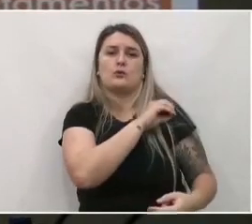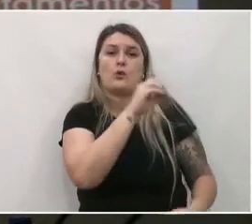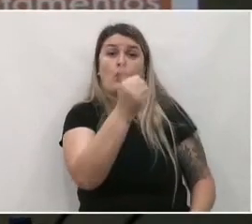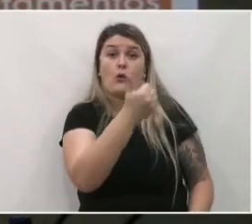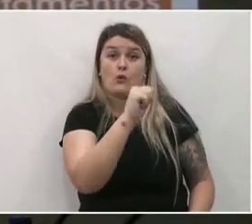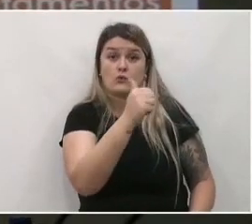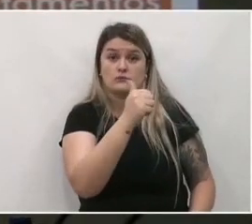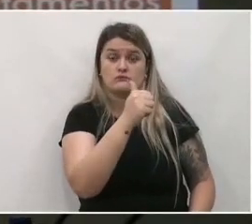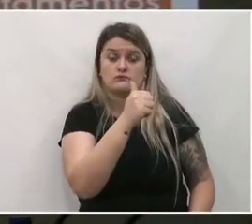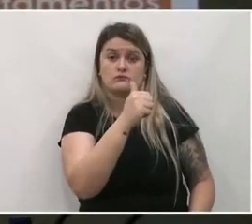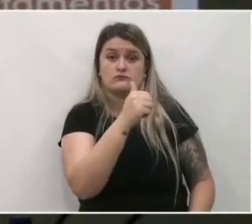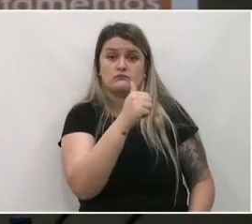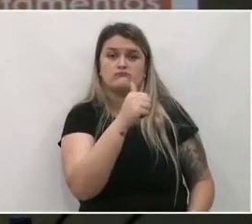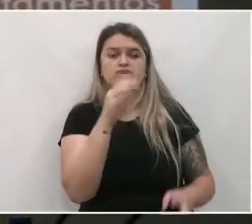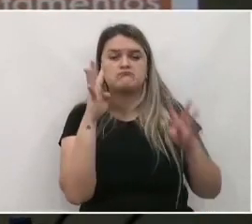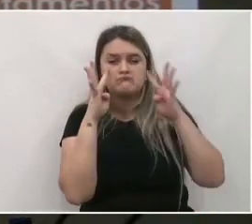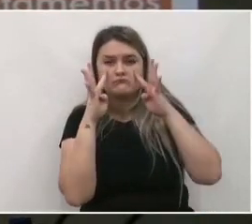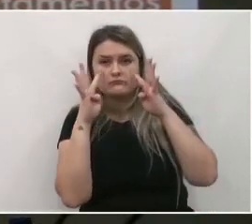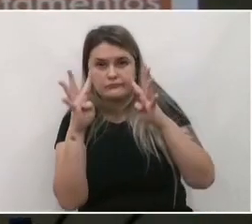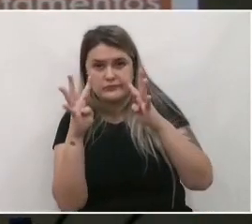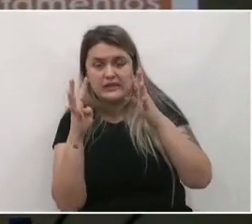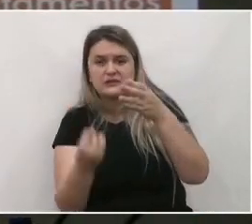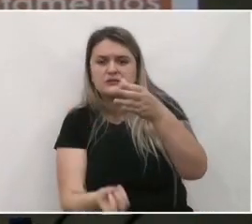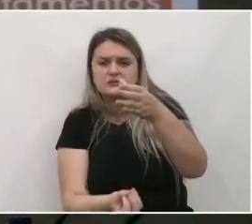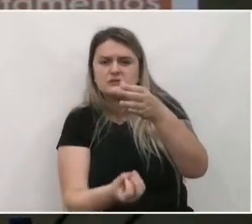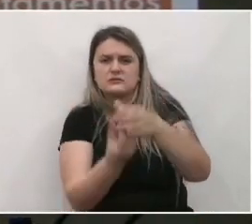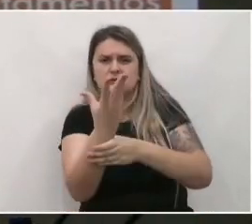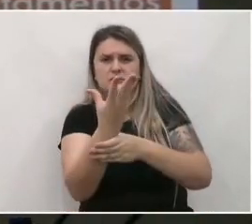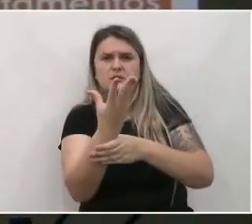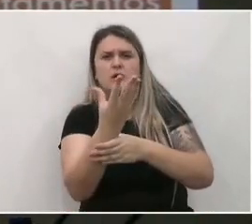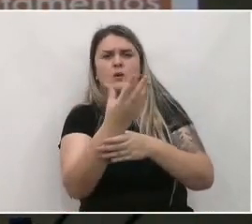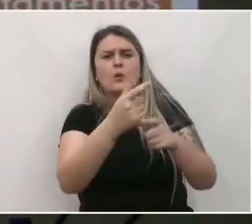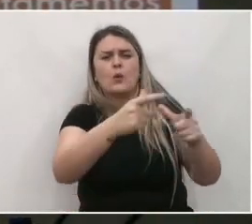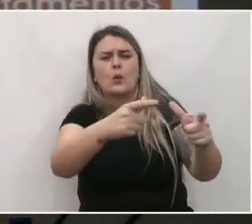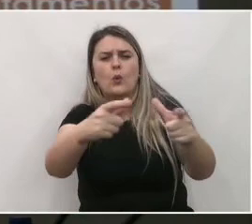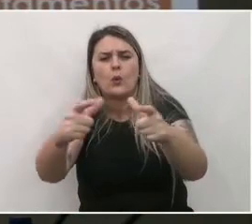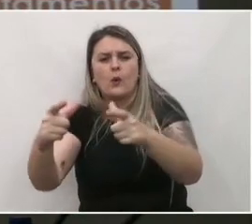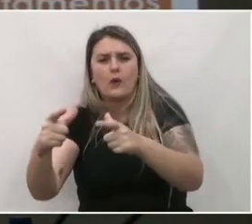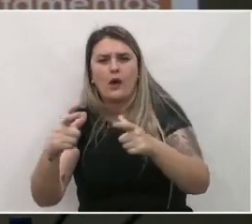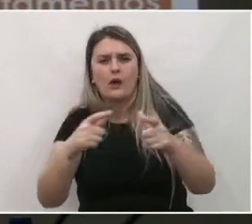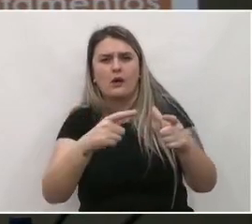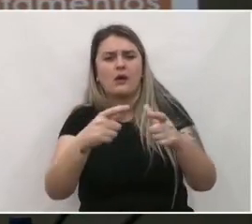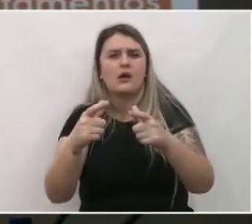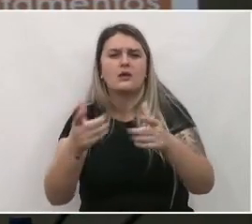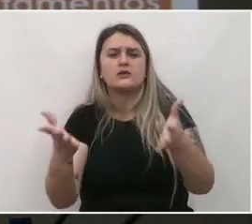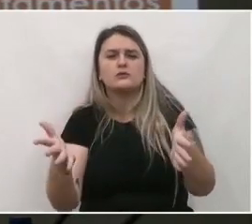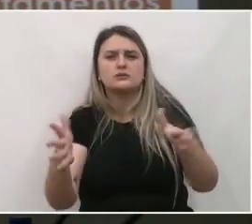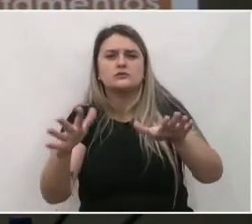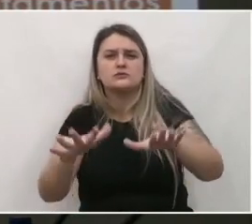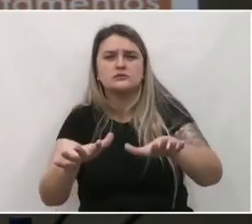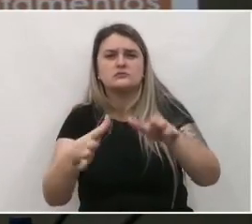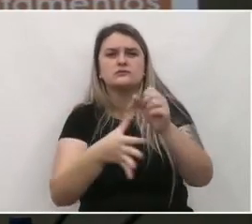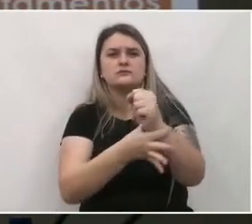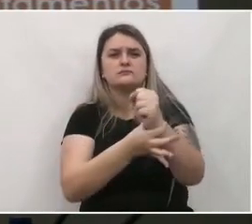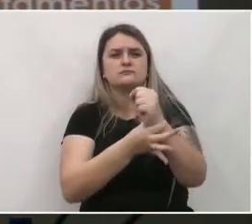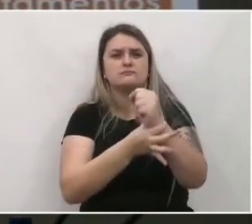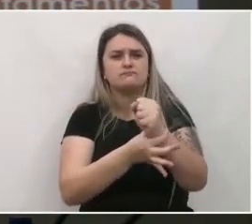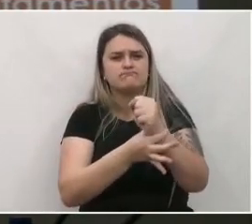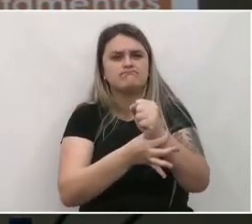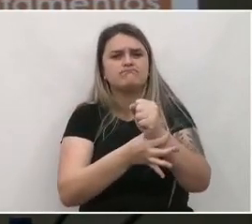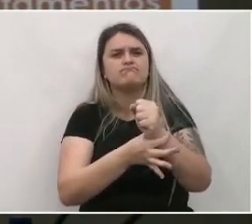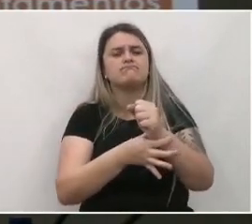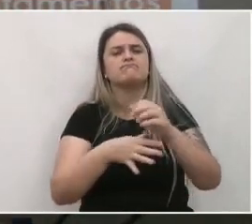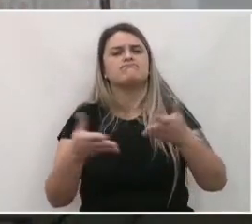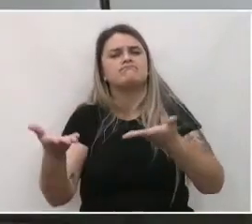nós, a criação de assentamentos humanos inclusivos, seguros, resilientes